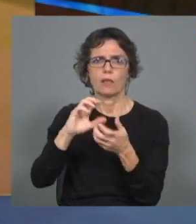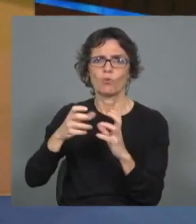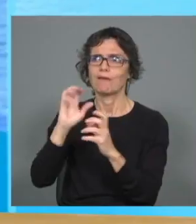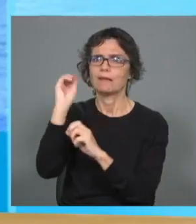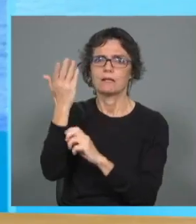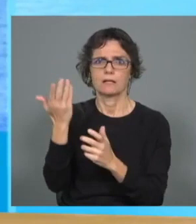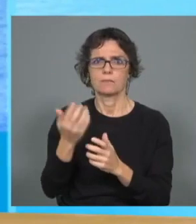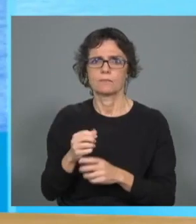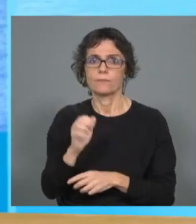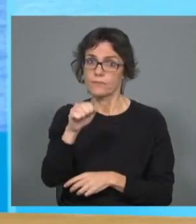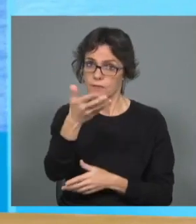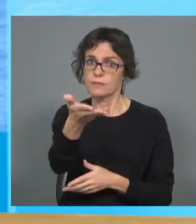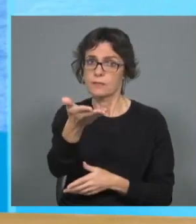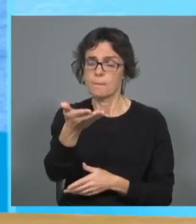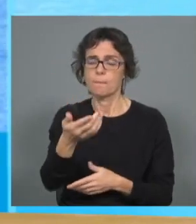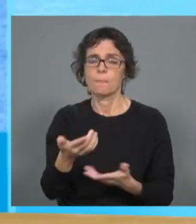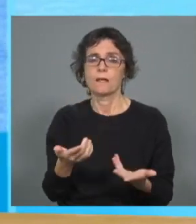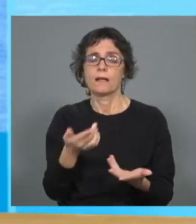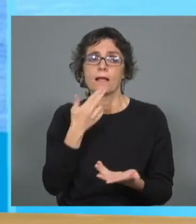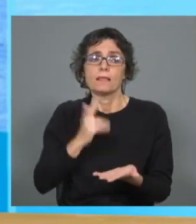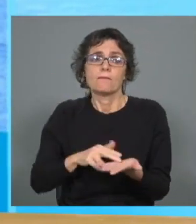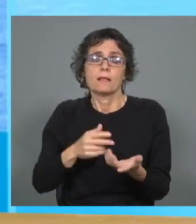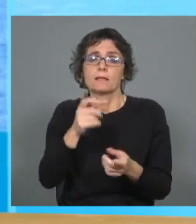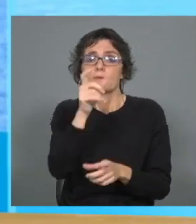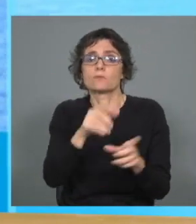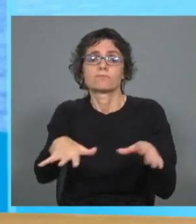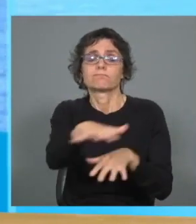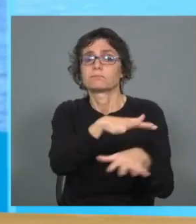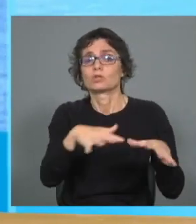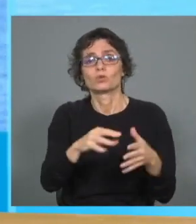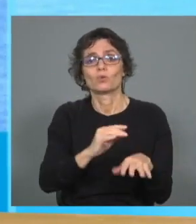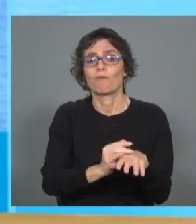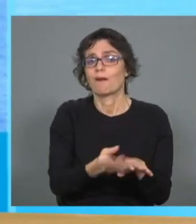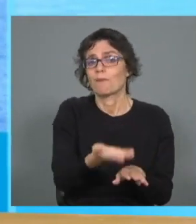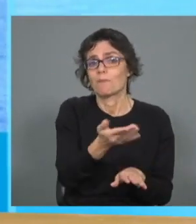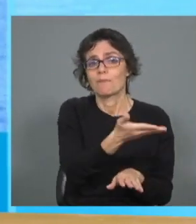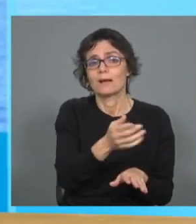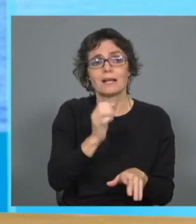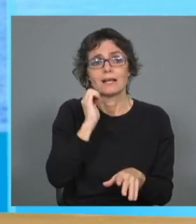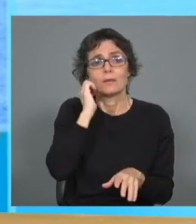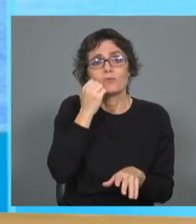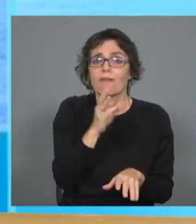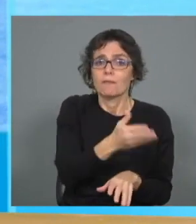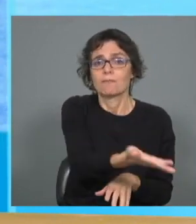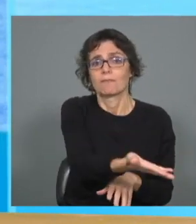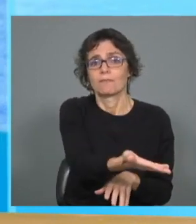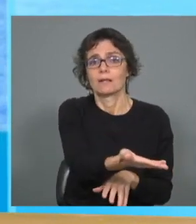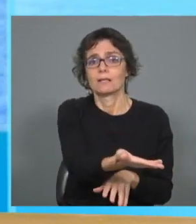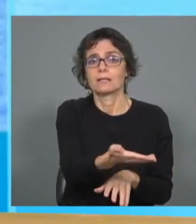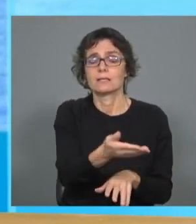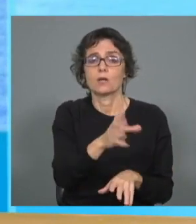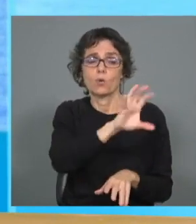sim. Justamente sempre as populações mais vulneráveis são aquelas que mais sofrem, tanto nos países em desenvolvimento como também nos países